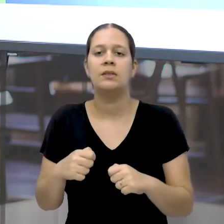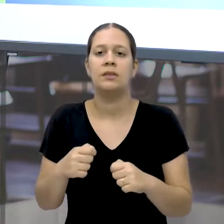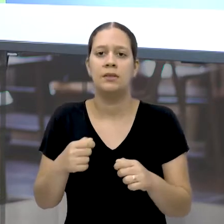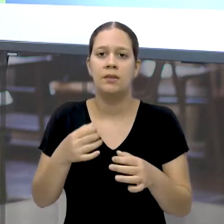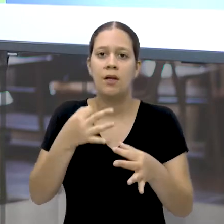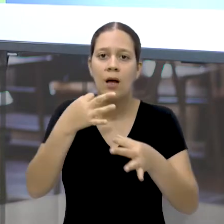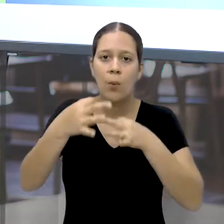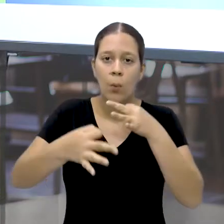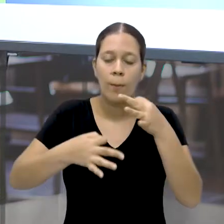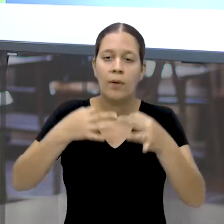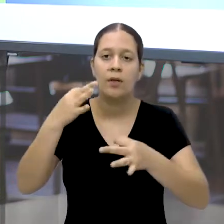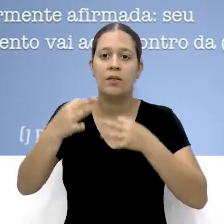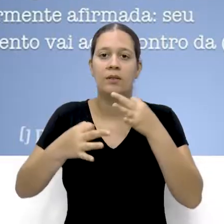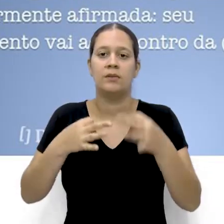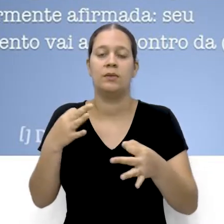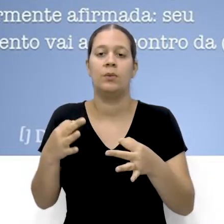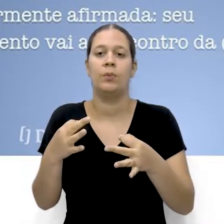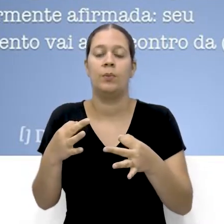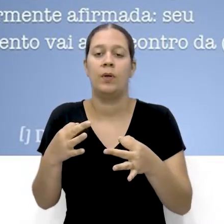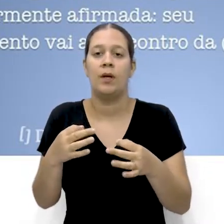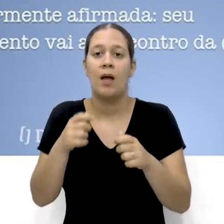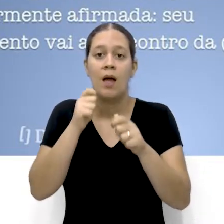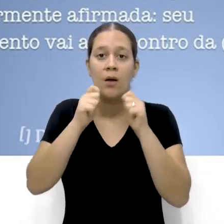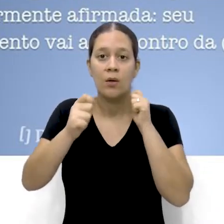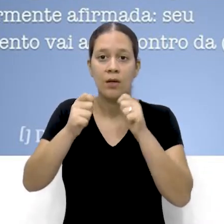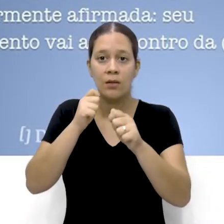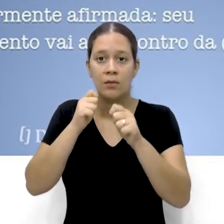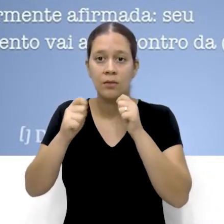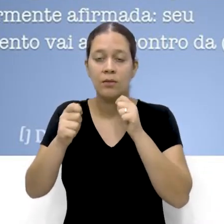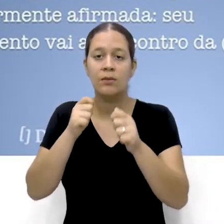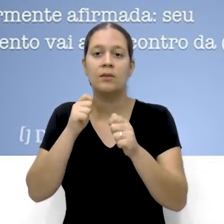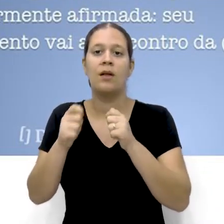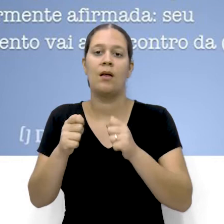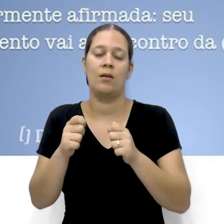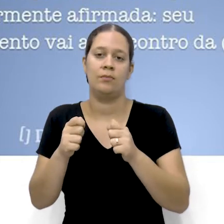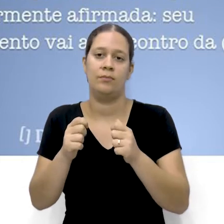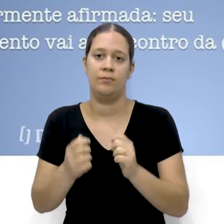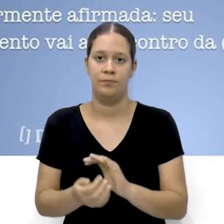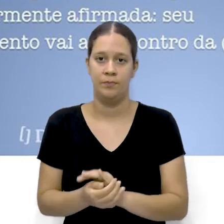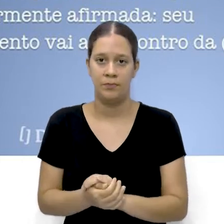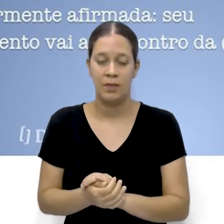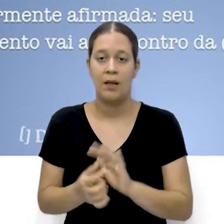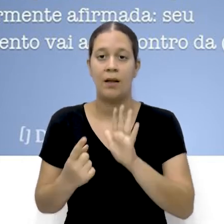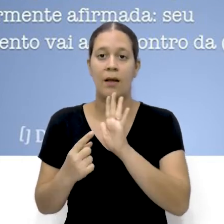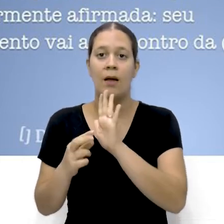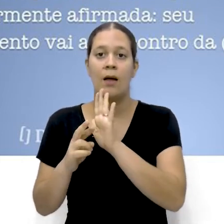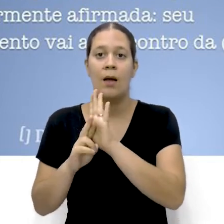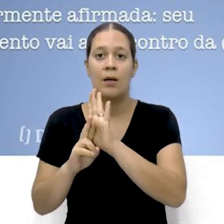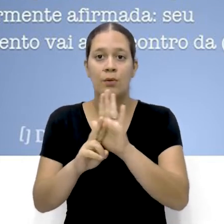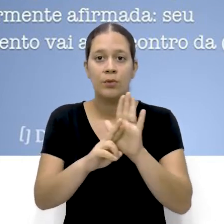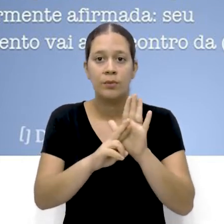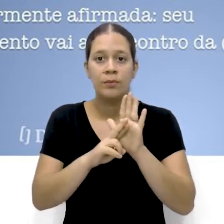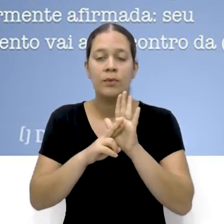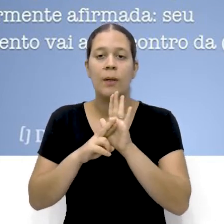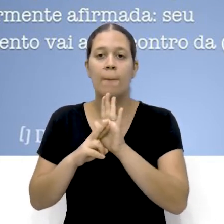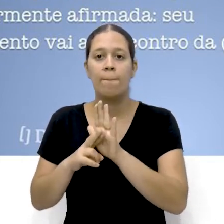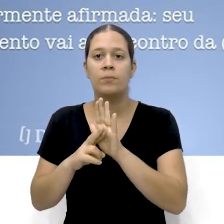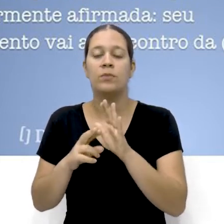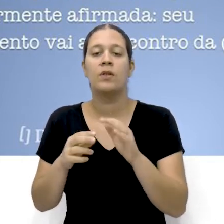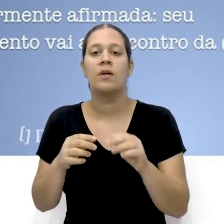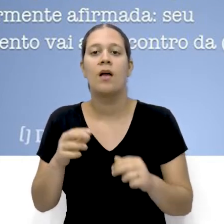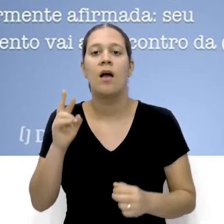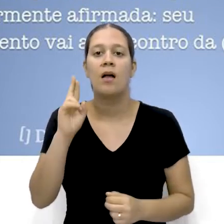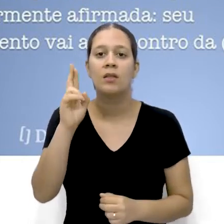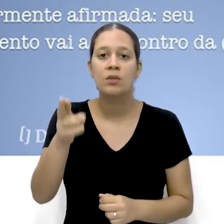Isso acontece? A argumentação É o ato A arte de argumentar Tá? De apresentar E contrapondo razões